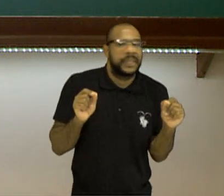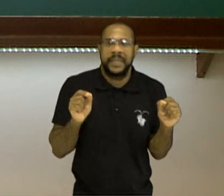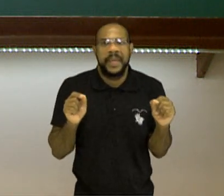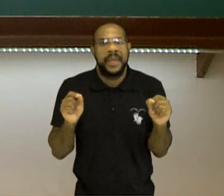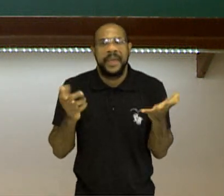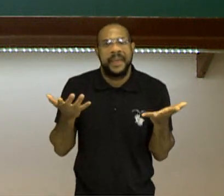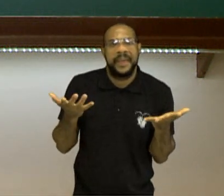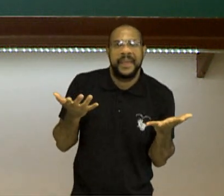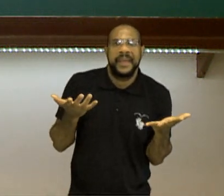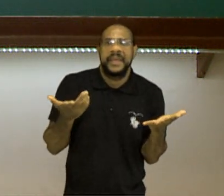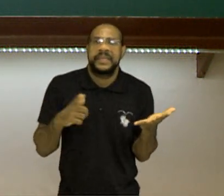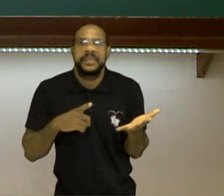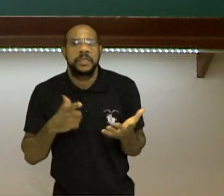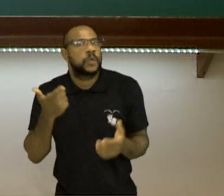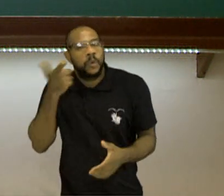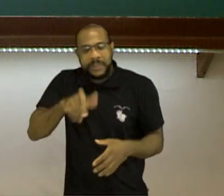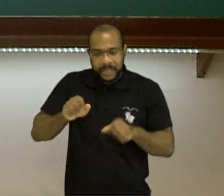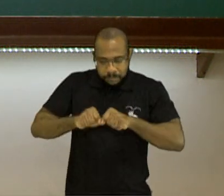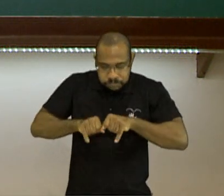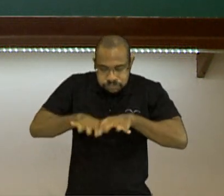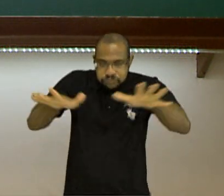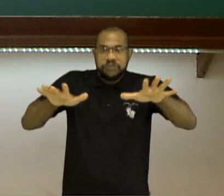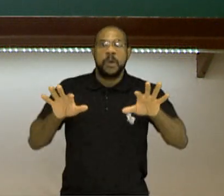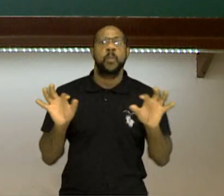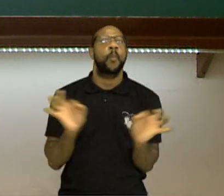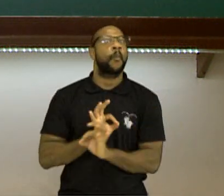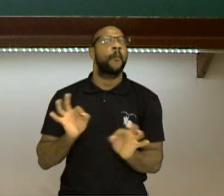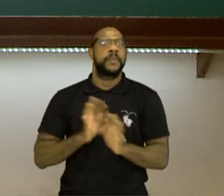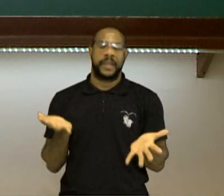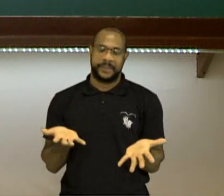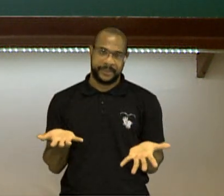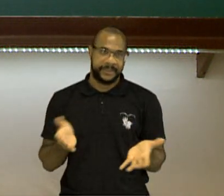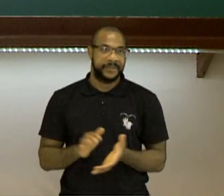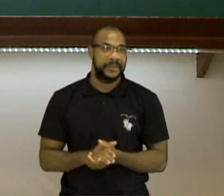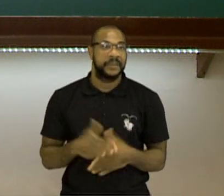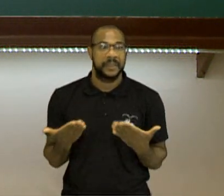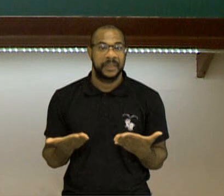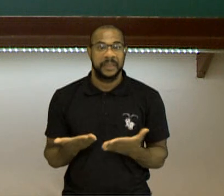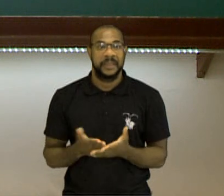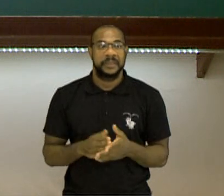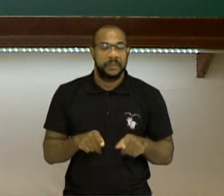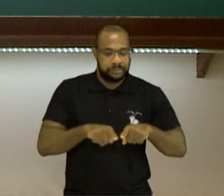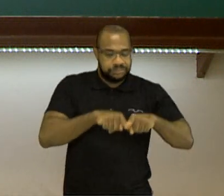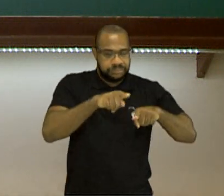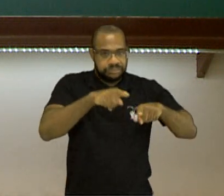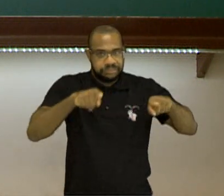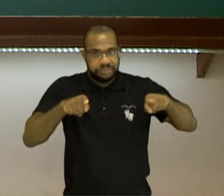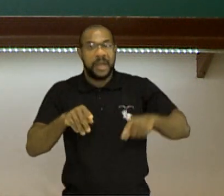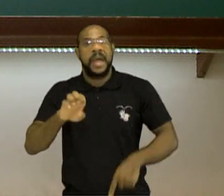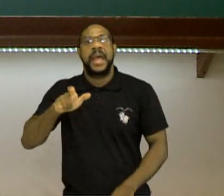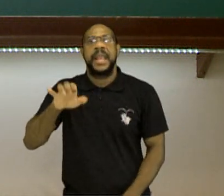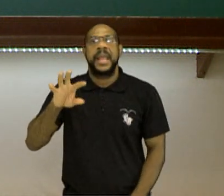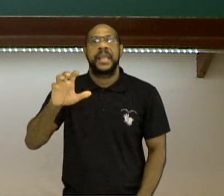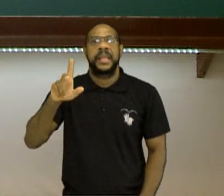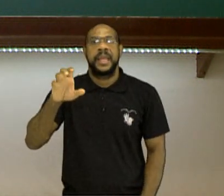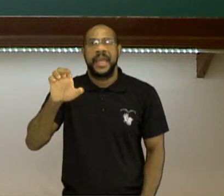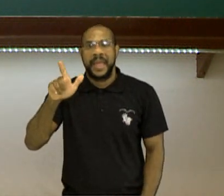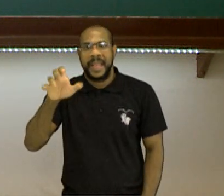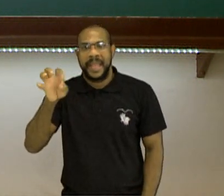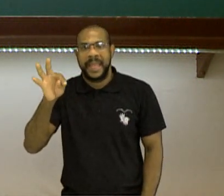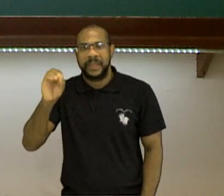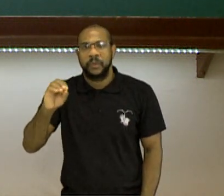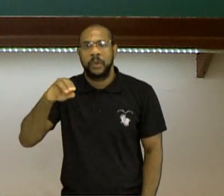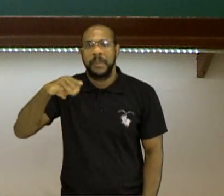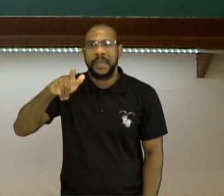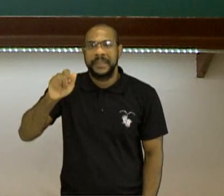vácuo, sem nada. E é mentira, né? Na verdade, as ondas eletromagnéticas utilizam o campo eletromagnético para se propagar, então elas